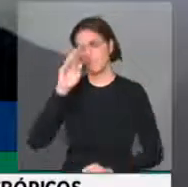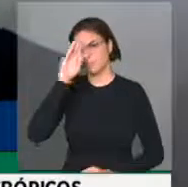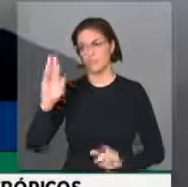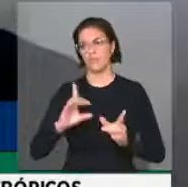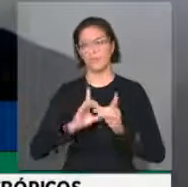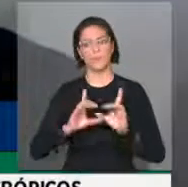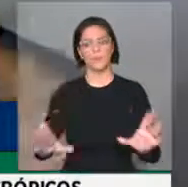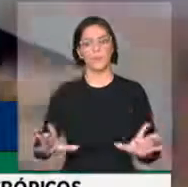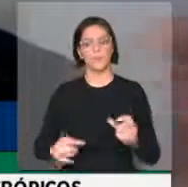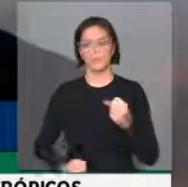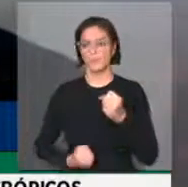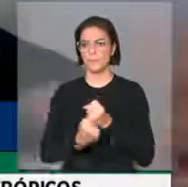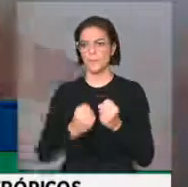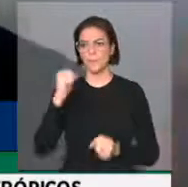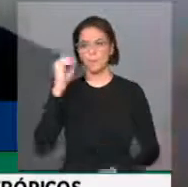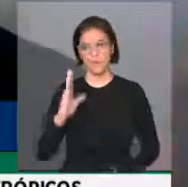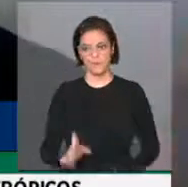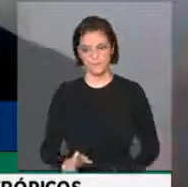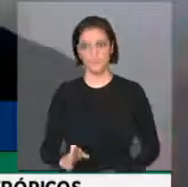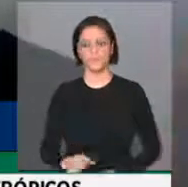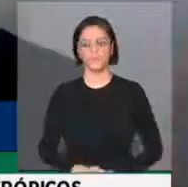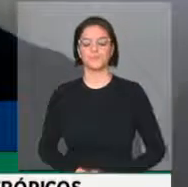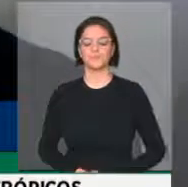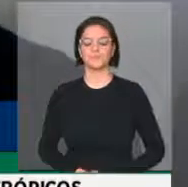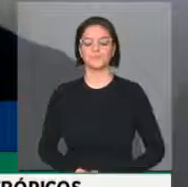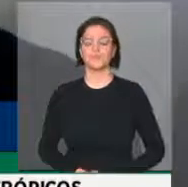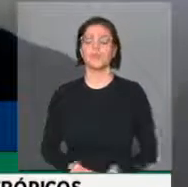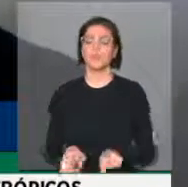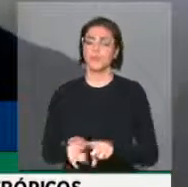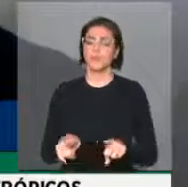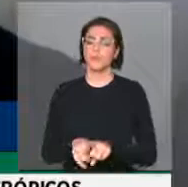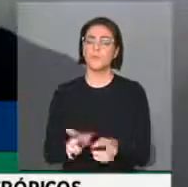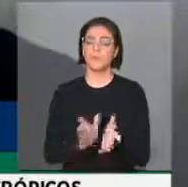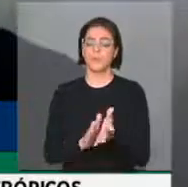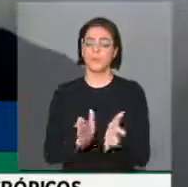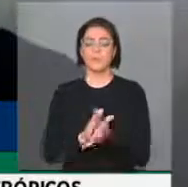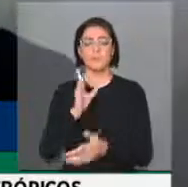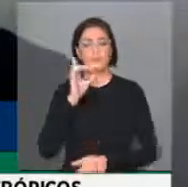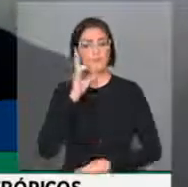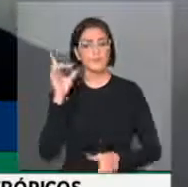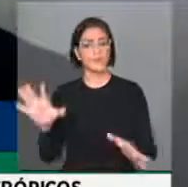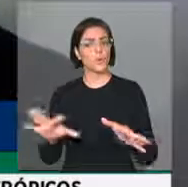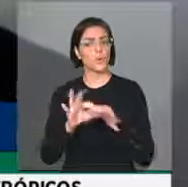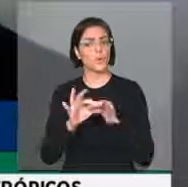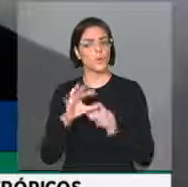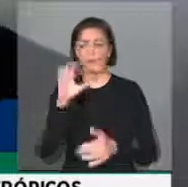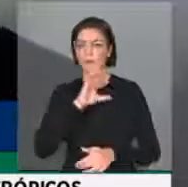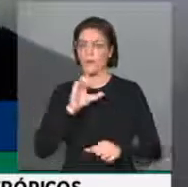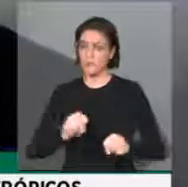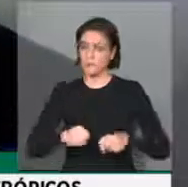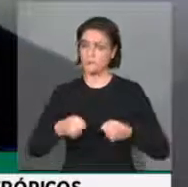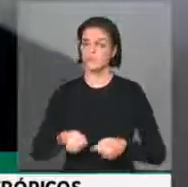apoio ao Brasil, aos deputados que estão unidos e ágeis para defender o nosso país. Que Deus nos abençoe e muito obrigado.